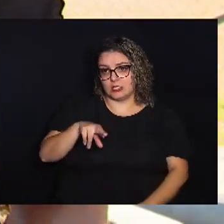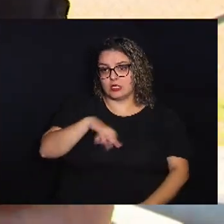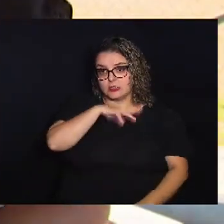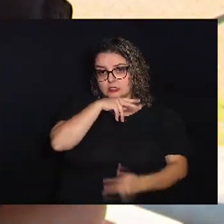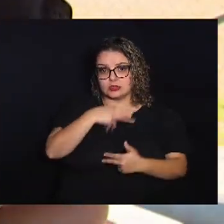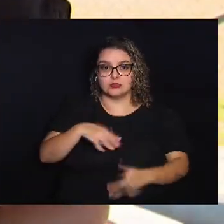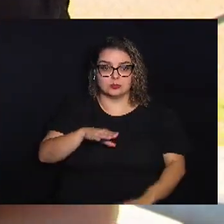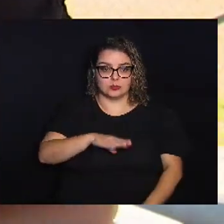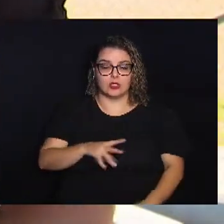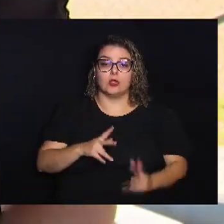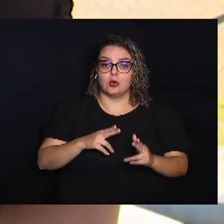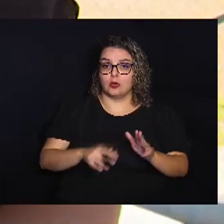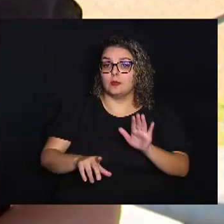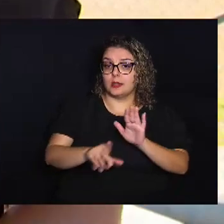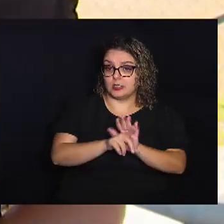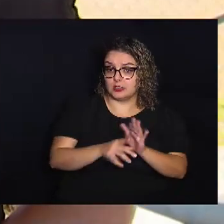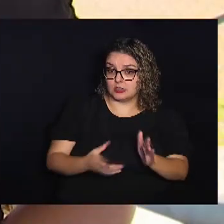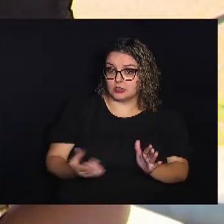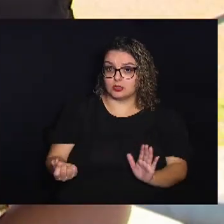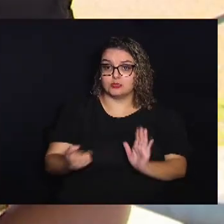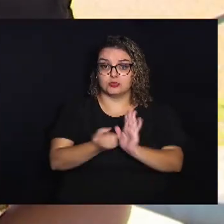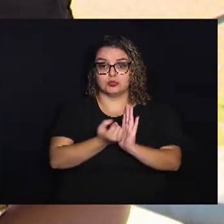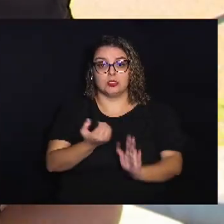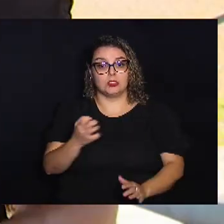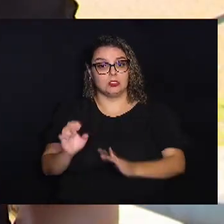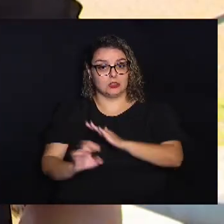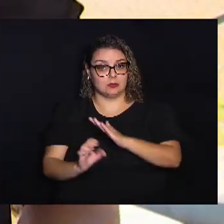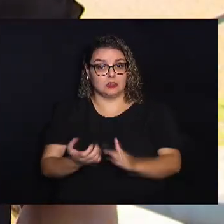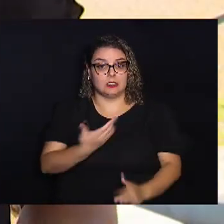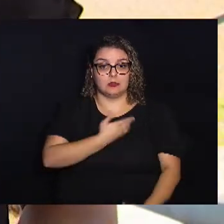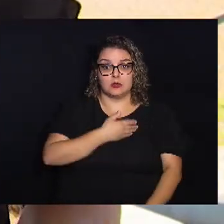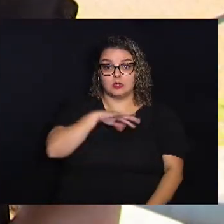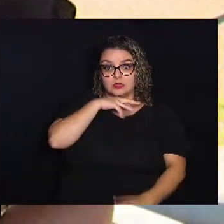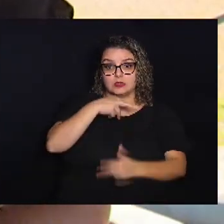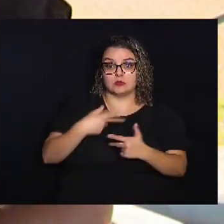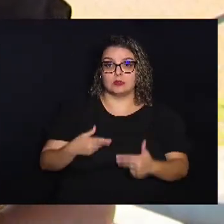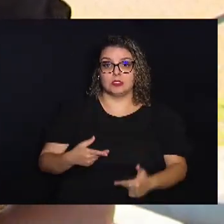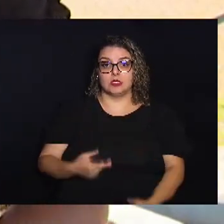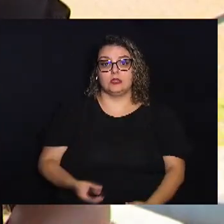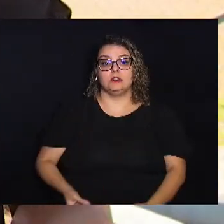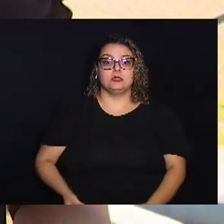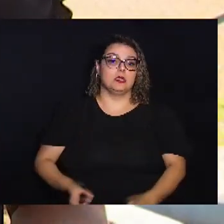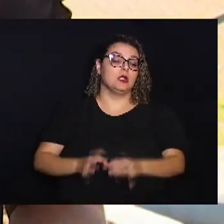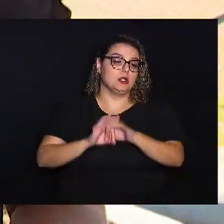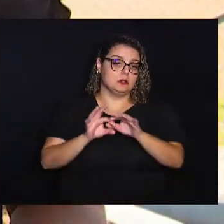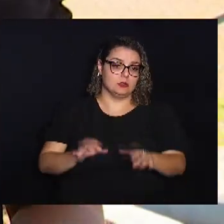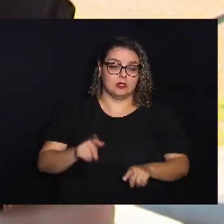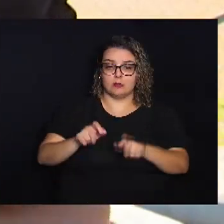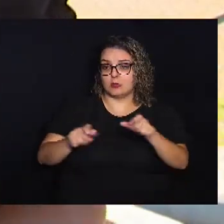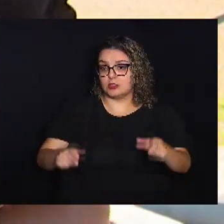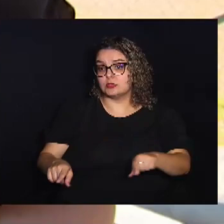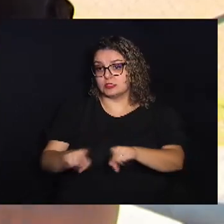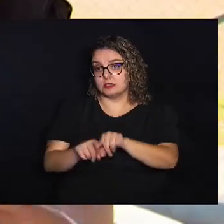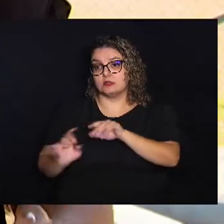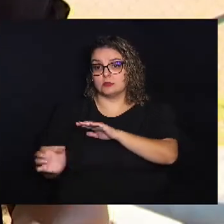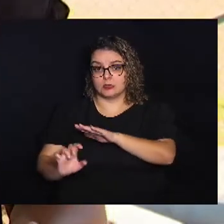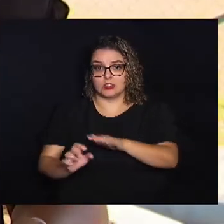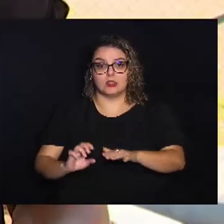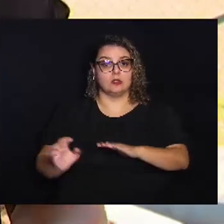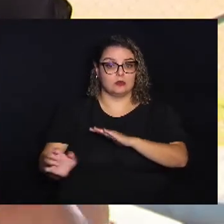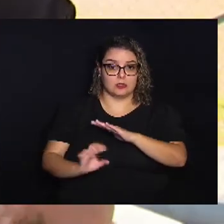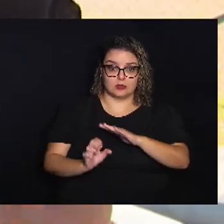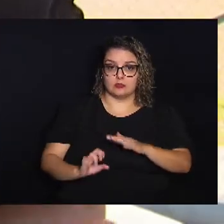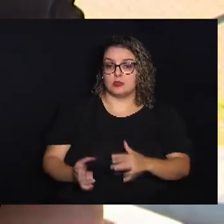De acordo Com a lei O selo Empresa Amiga Dos animais Será concedido A pessoas Físicas E jurídicas Empresas